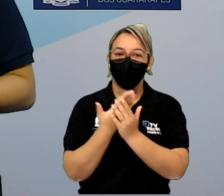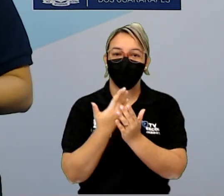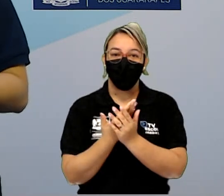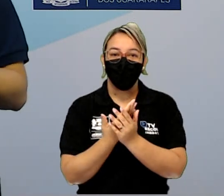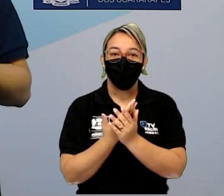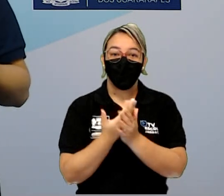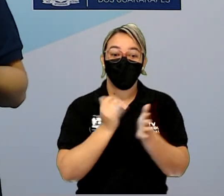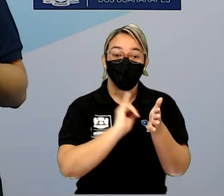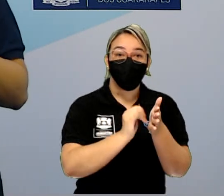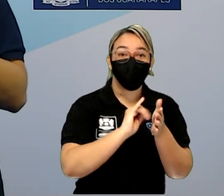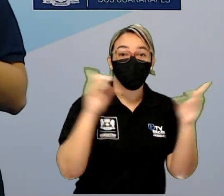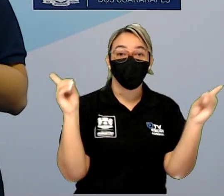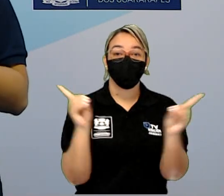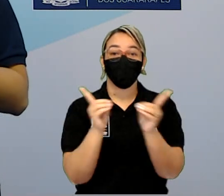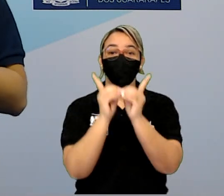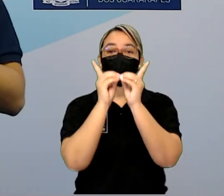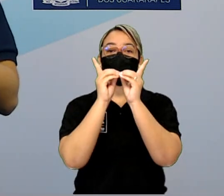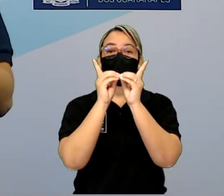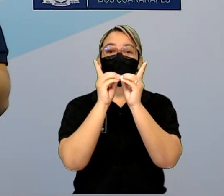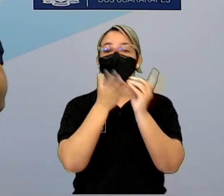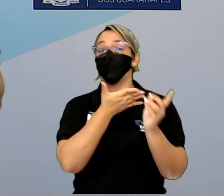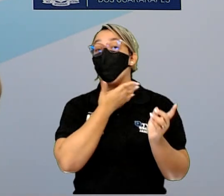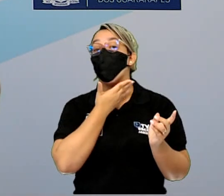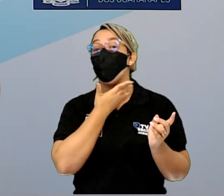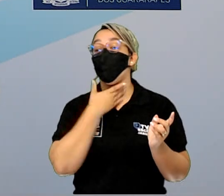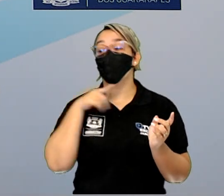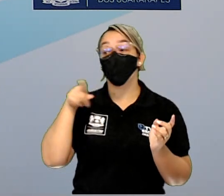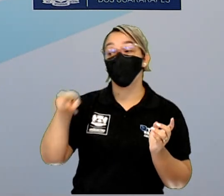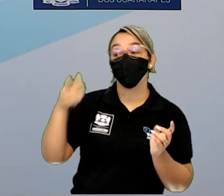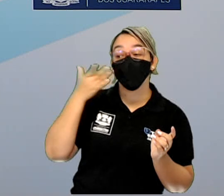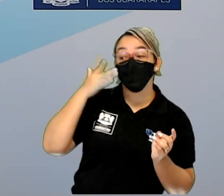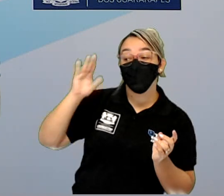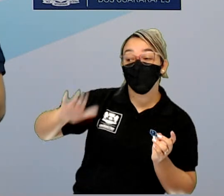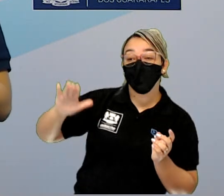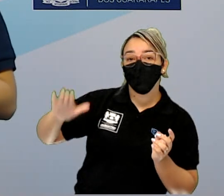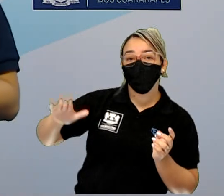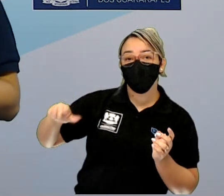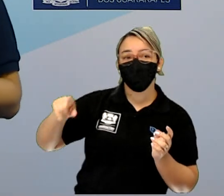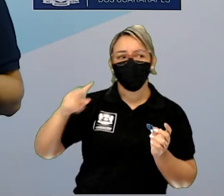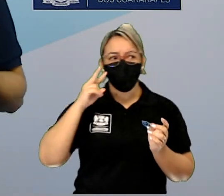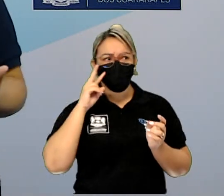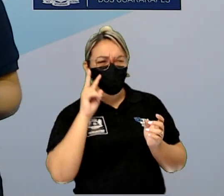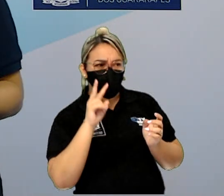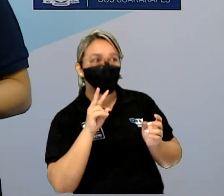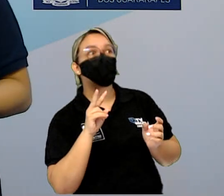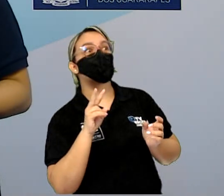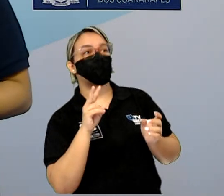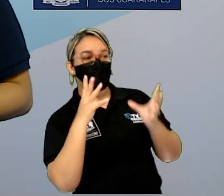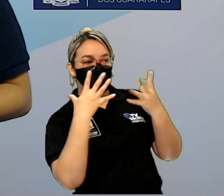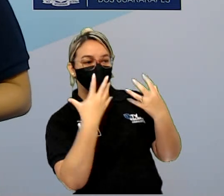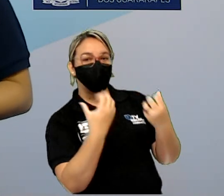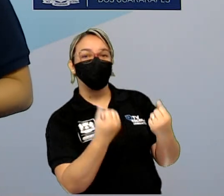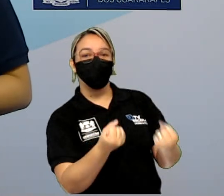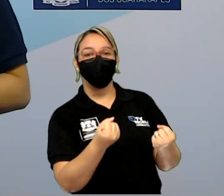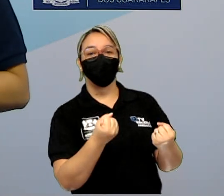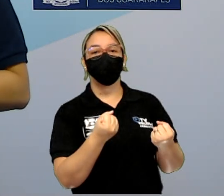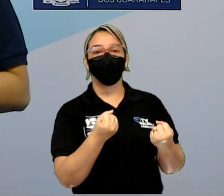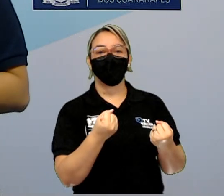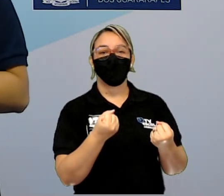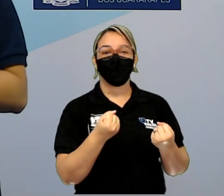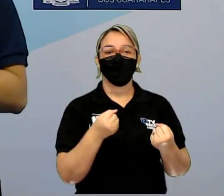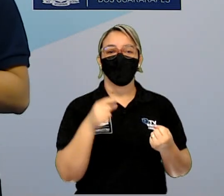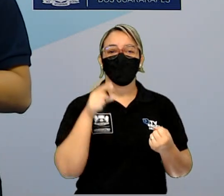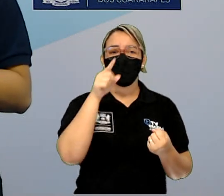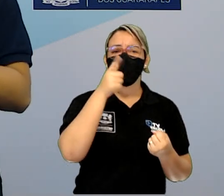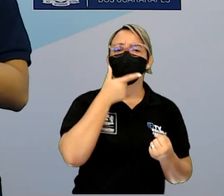narrativas didáticas que dão vozes à criança, que faz com que a criança se sinta confortável com determinados assuntos. Perrault